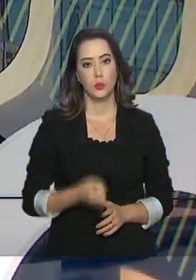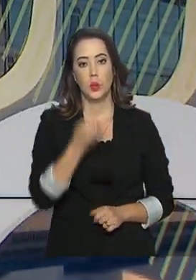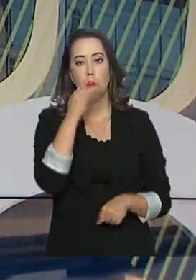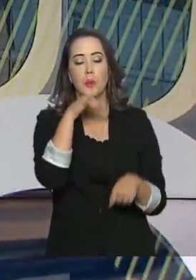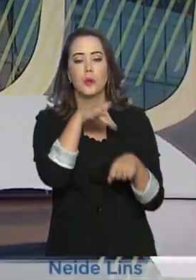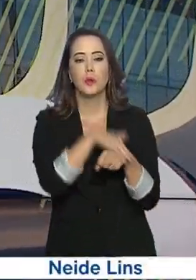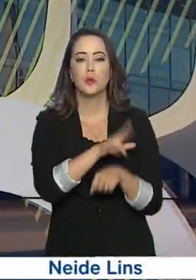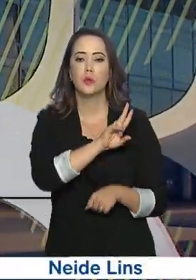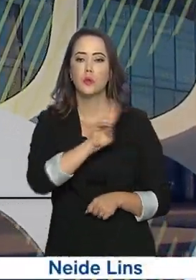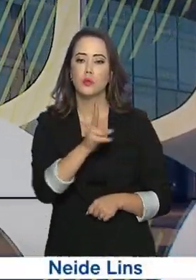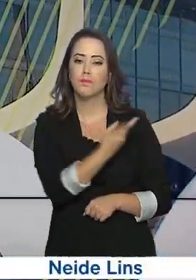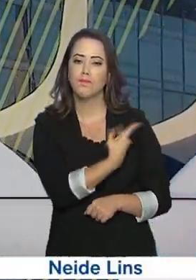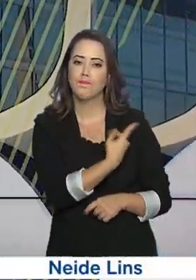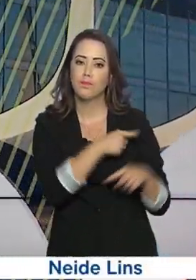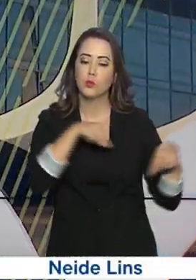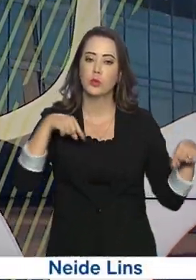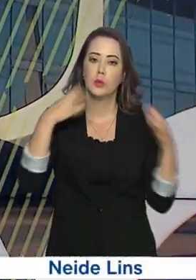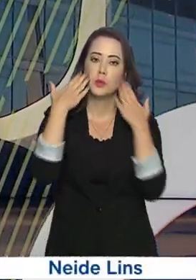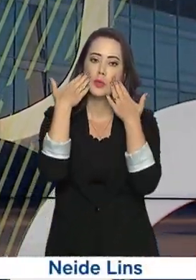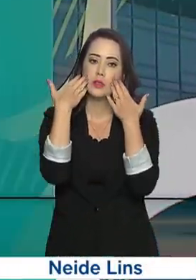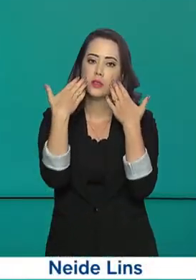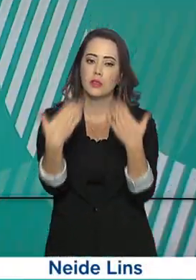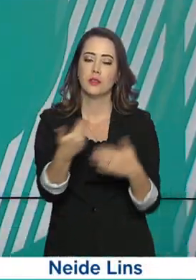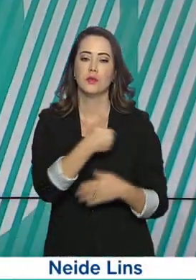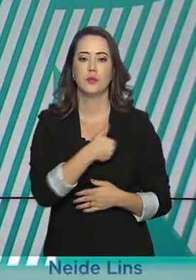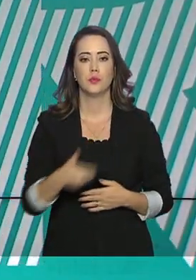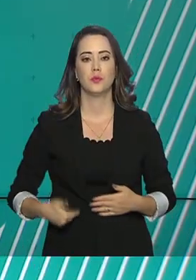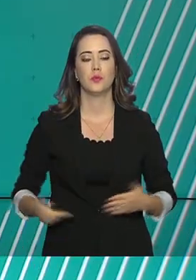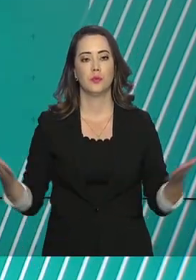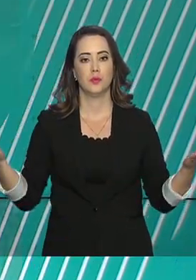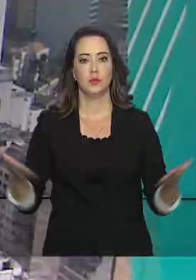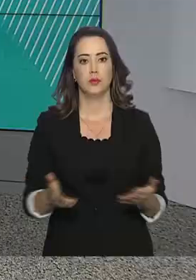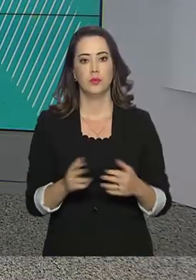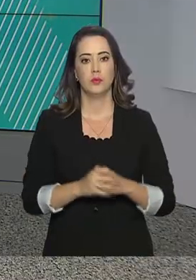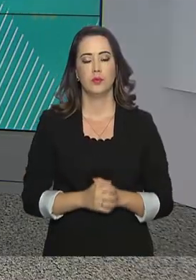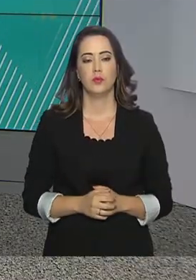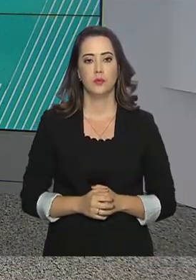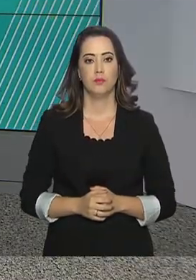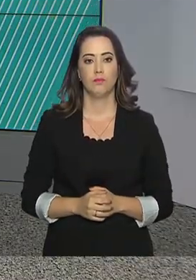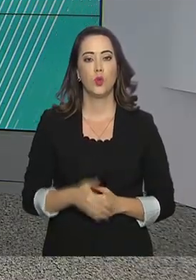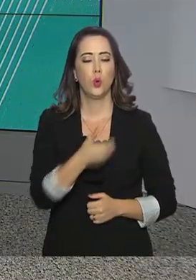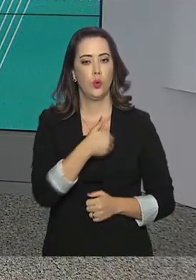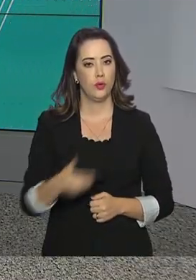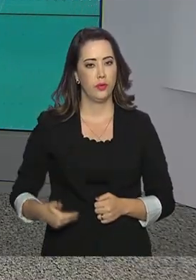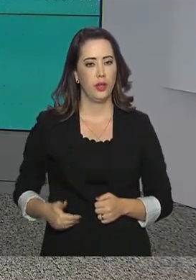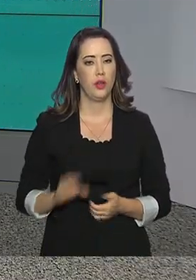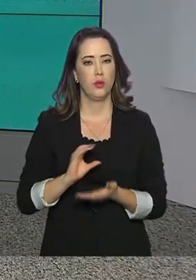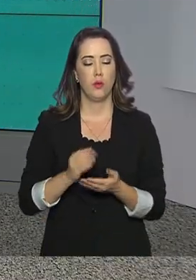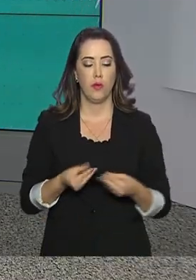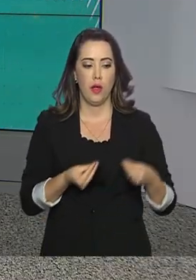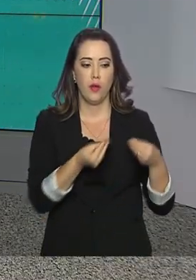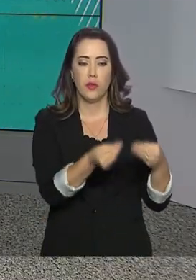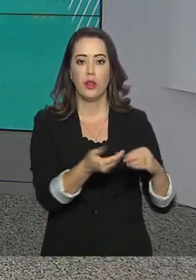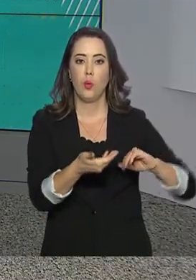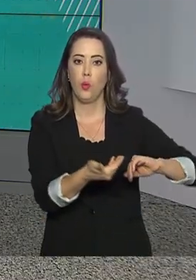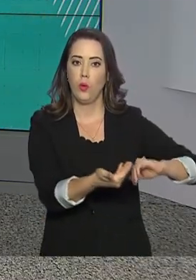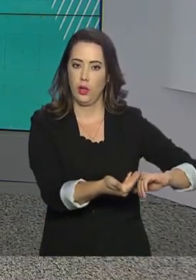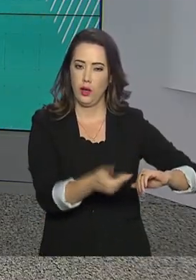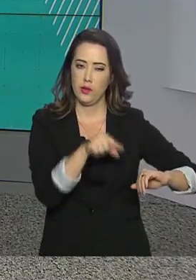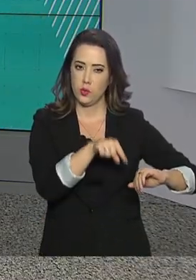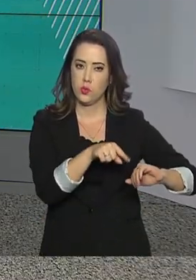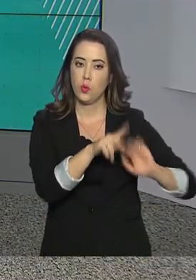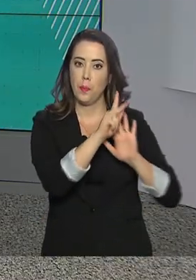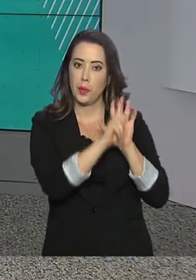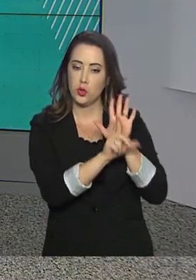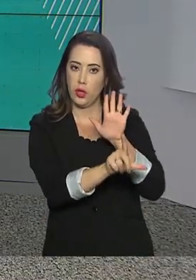Boa noite, eu, Roberto Camargo, já estou de volta com o governo agora. O governo vai enviar ao Congresso um projeto de lei que